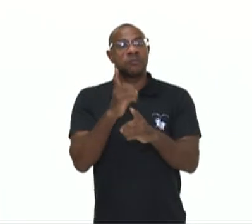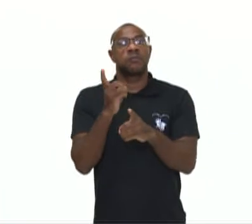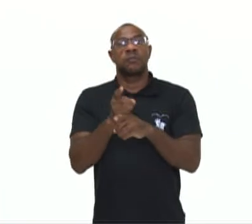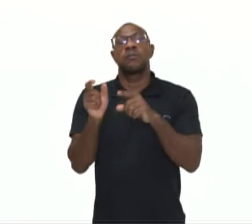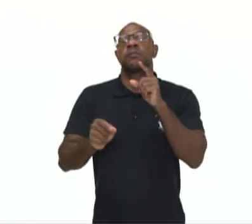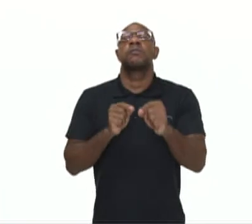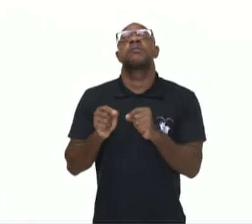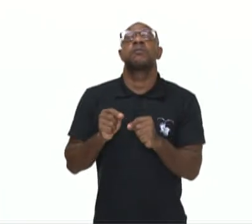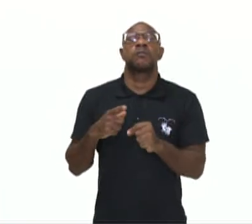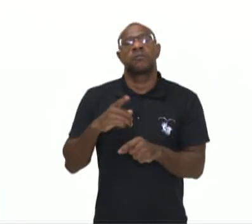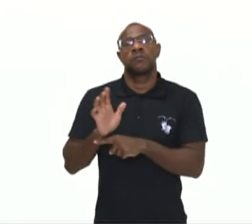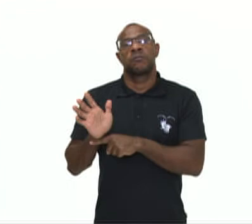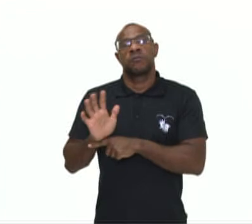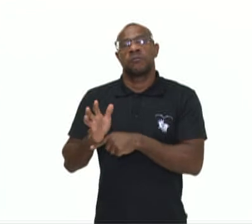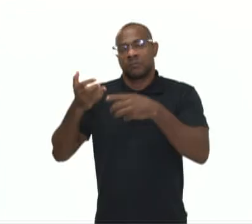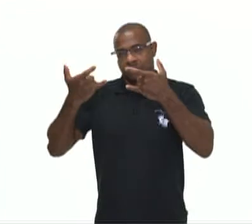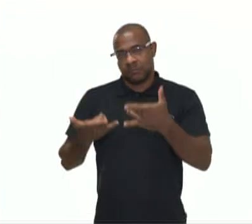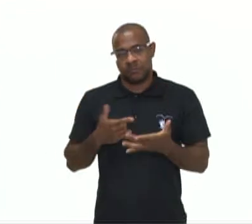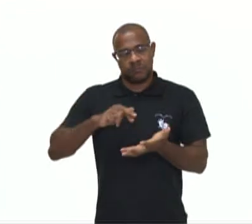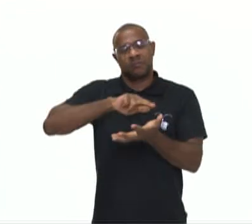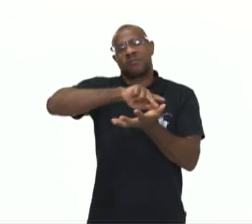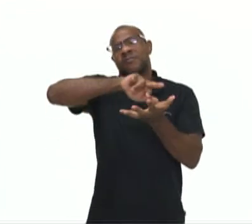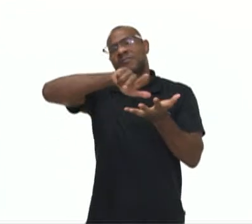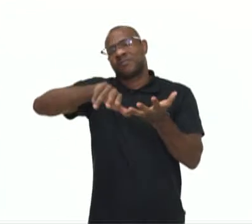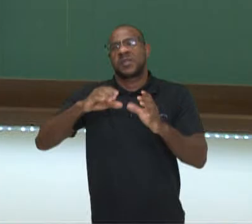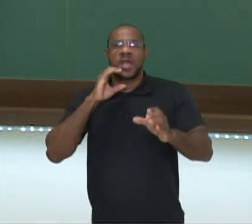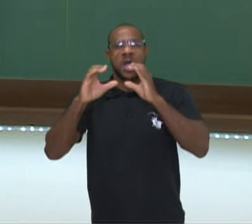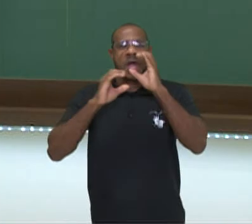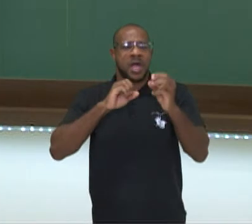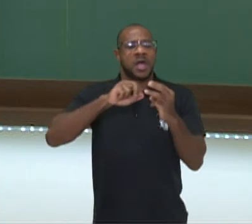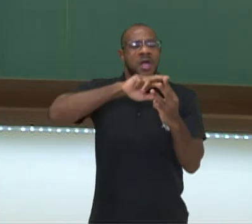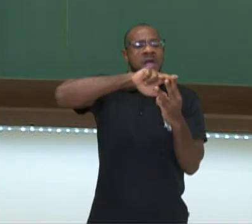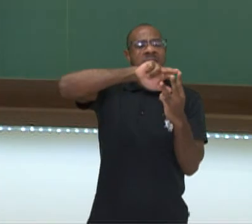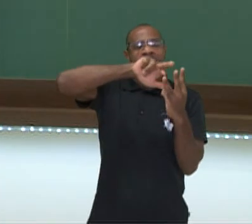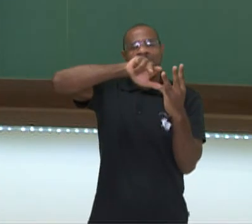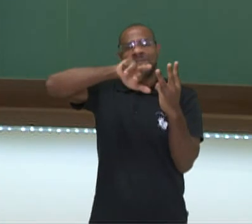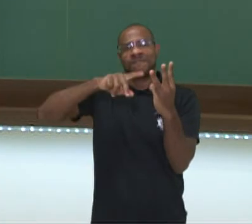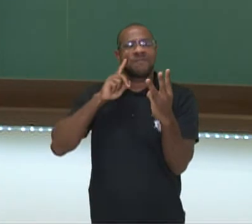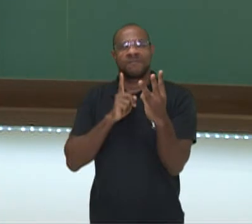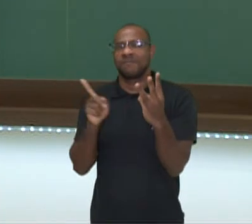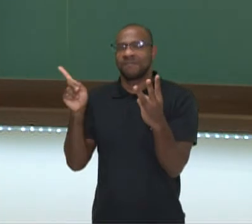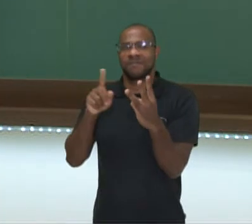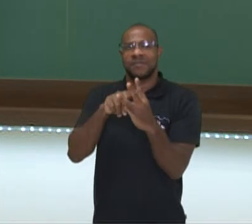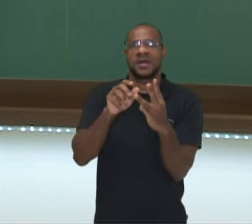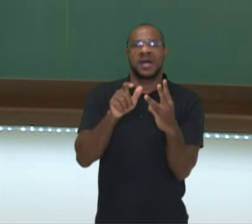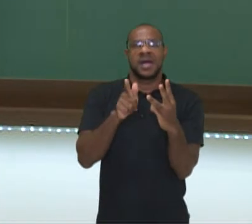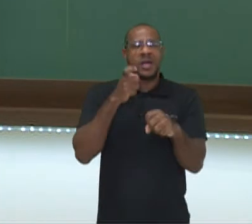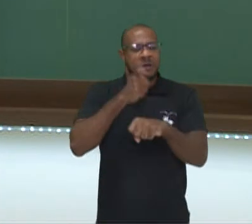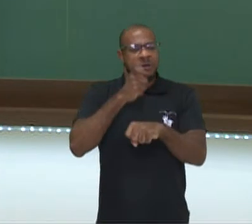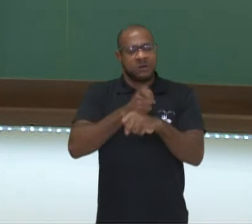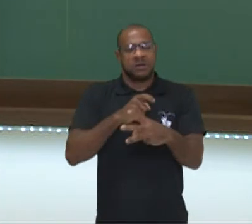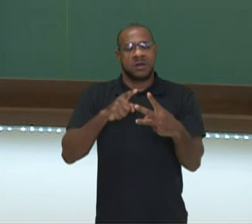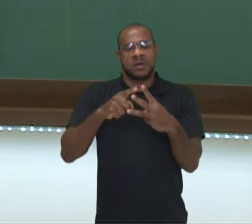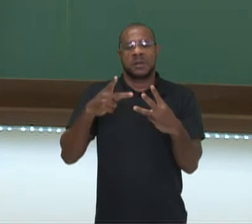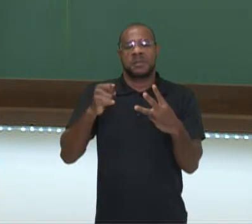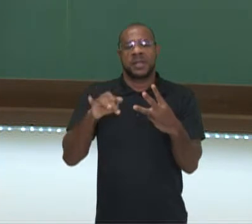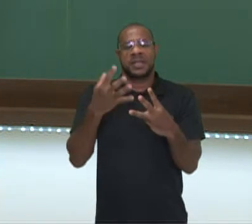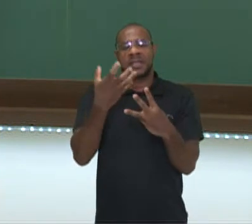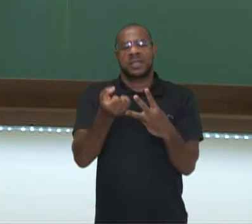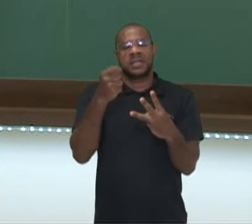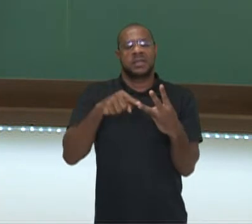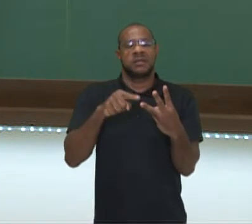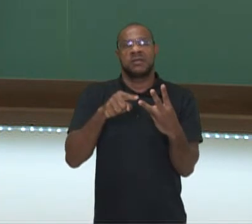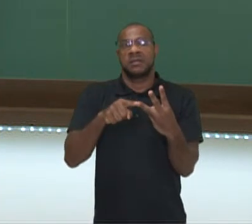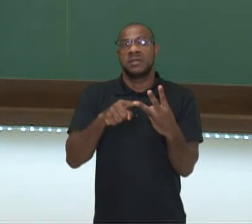um vídeo falando sobre as diferenças entre comunicação agressiva, comunicação passiva e comunicação